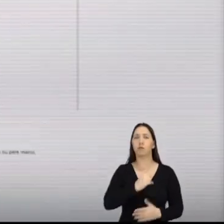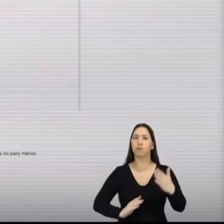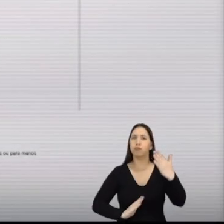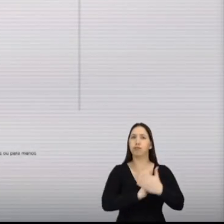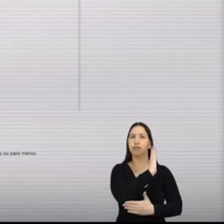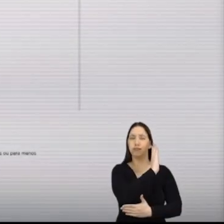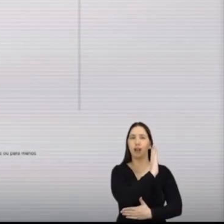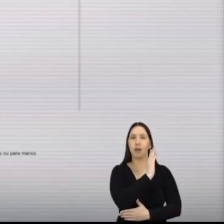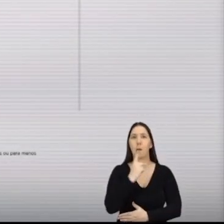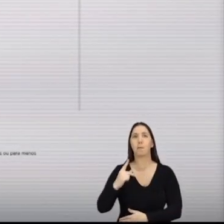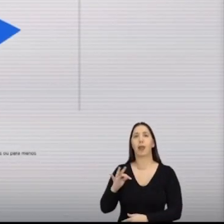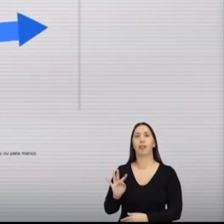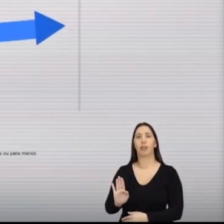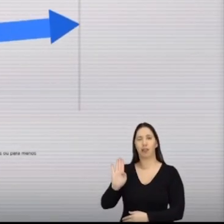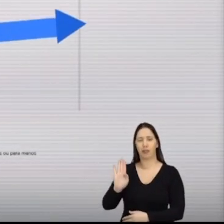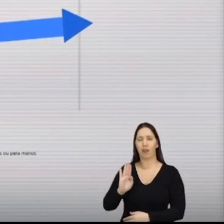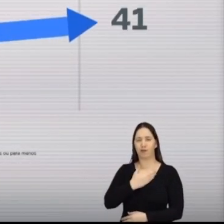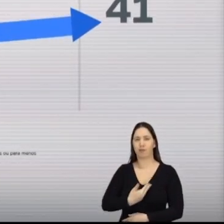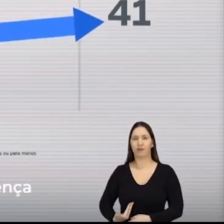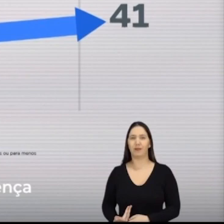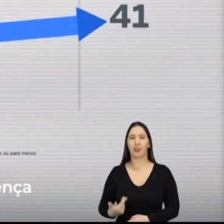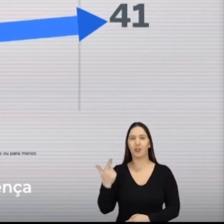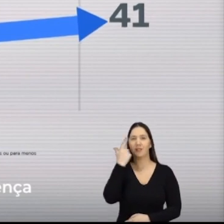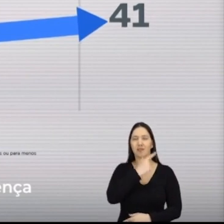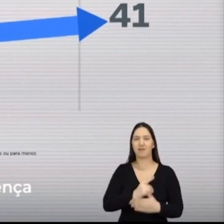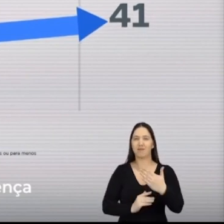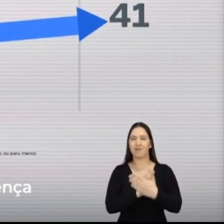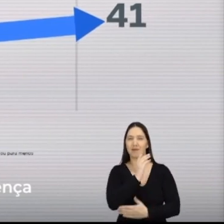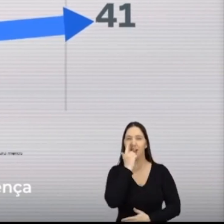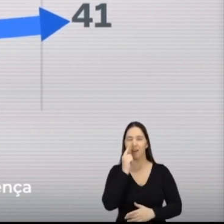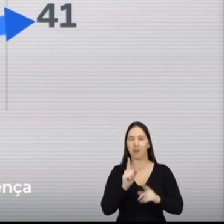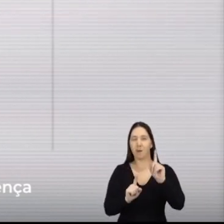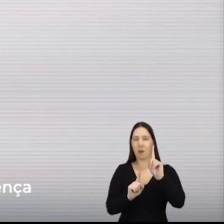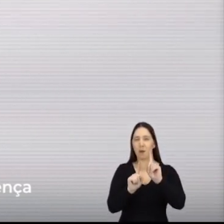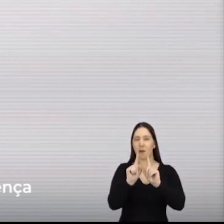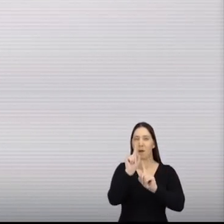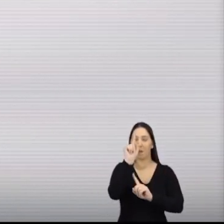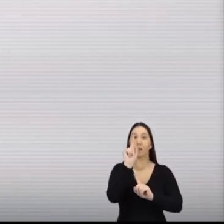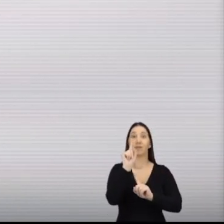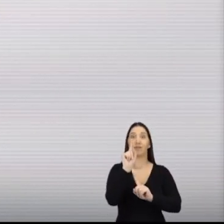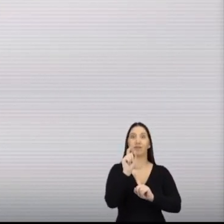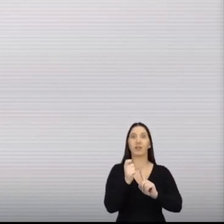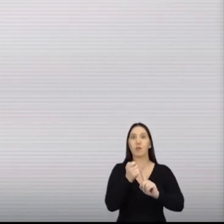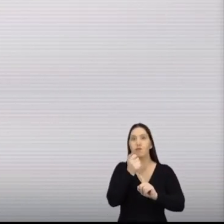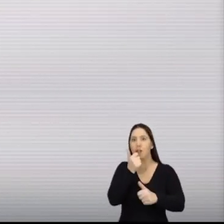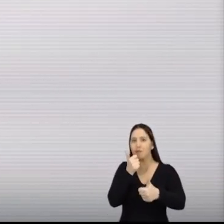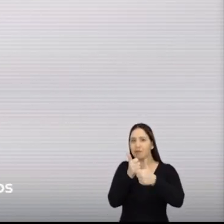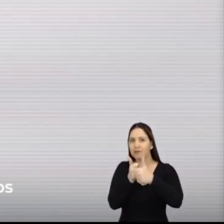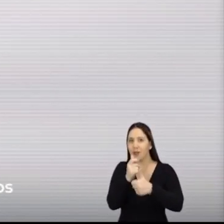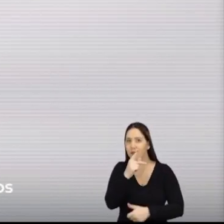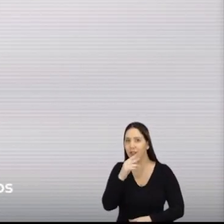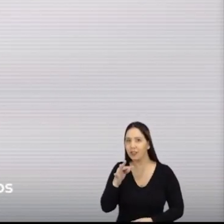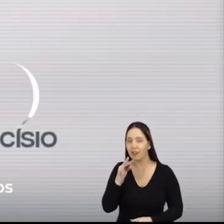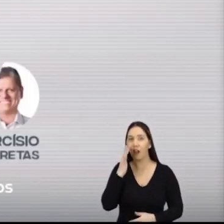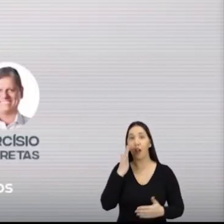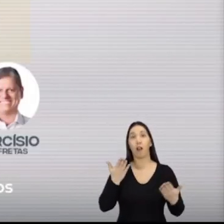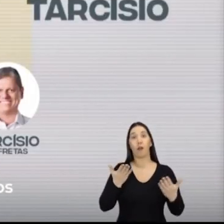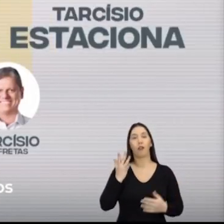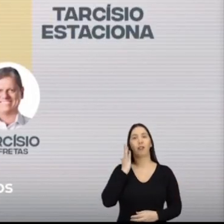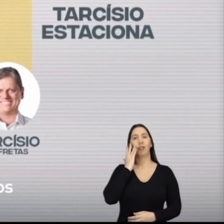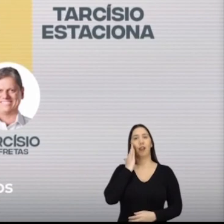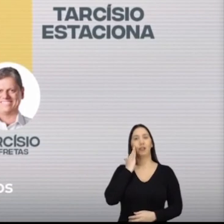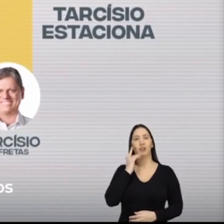turno. Veja o gráfico. Os números não mentem. Enquanto o Rodrigo cresce e diminui a diferença com o candidato do PT, Tarcísio